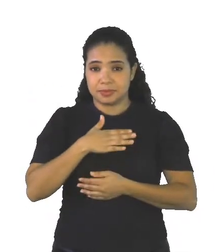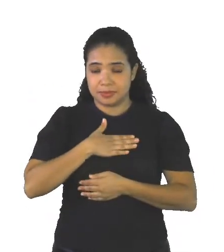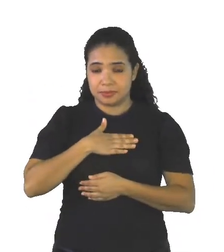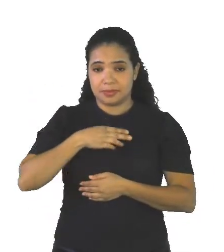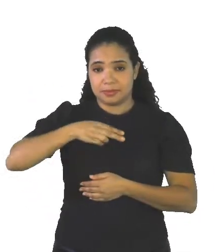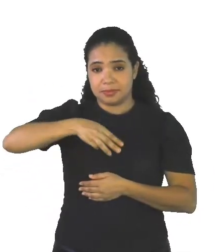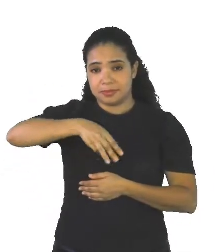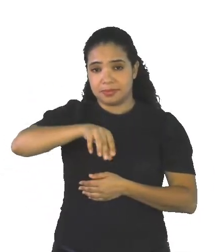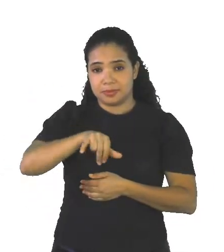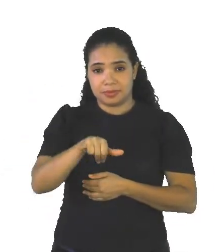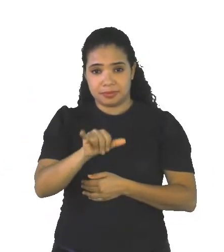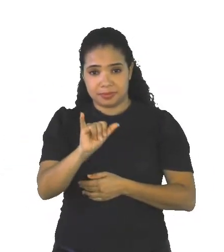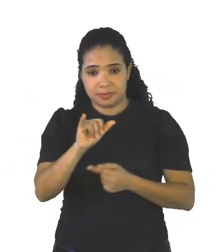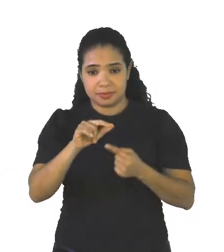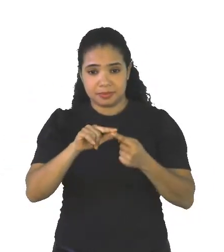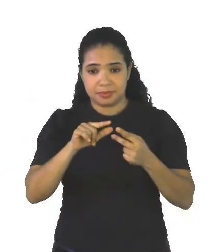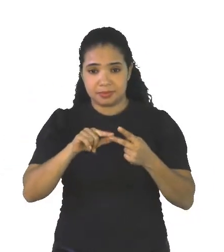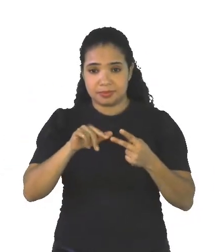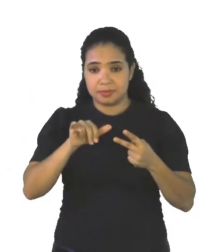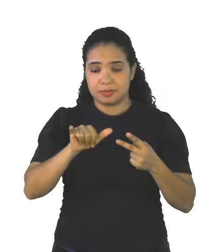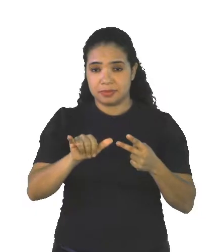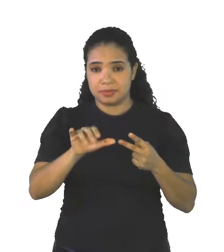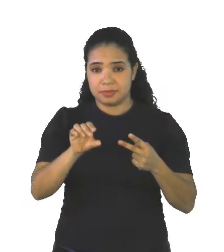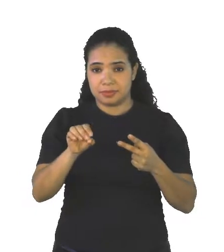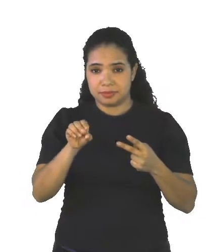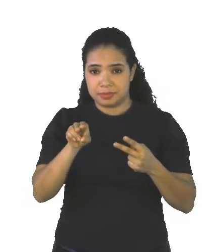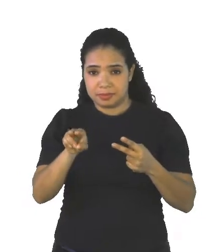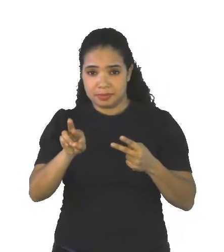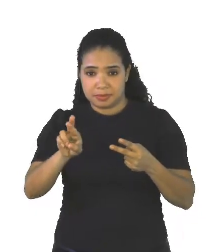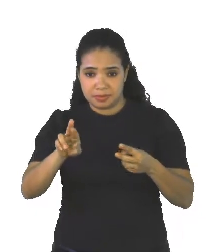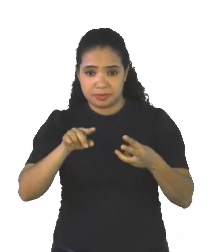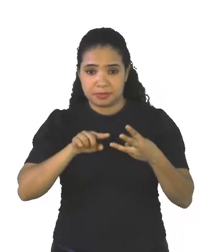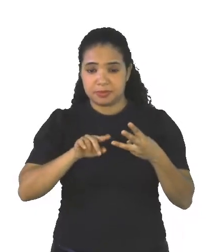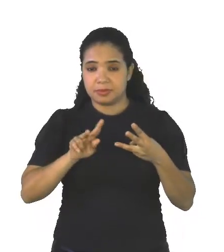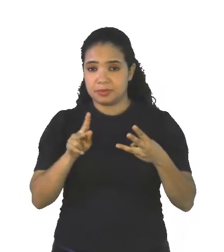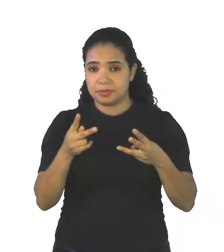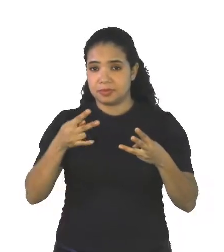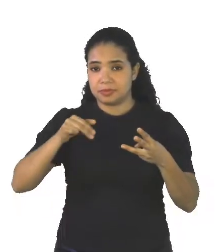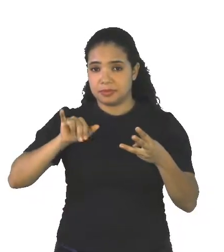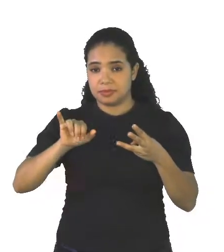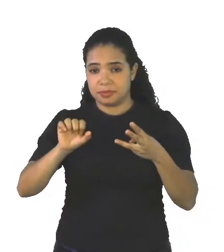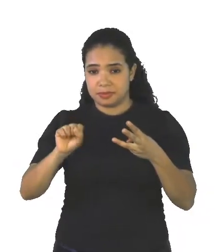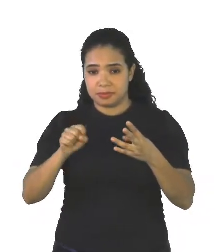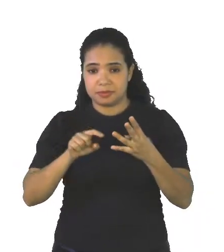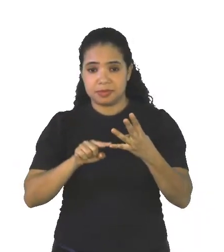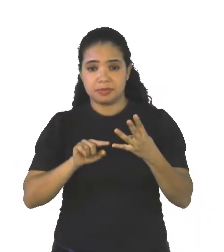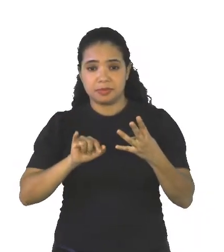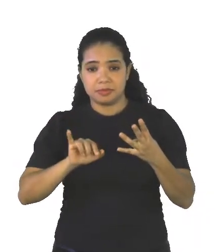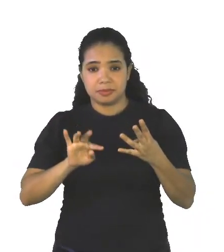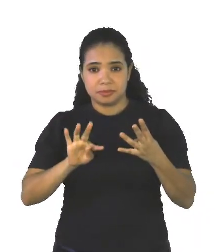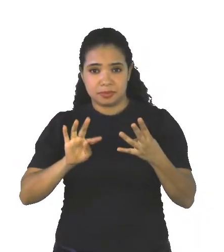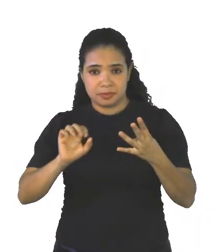your, his, its,